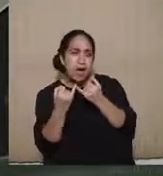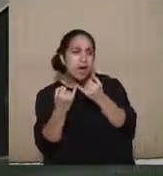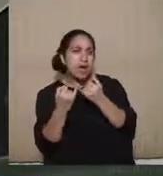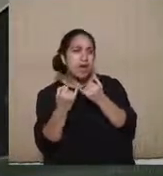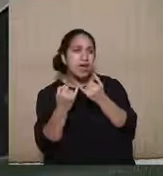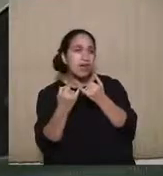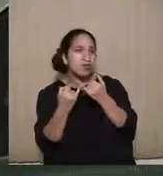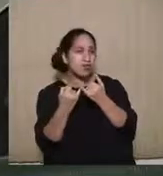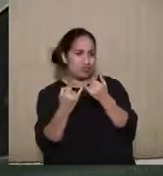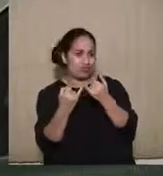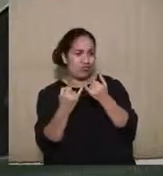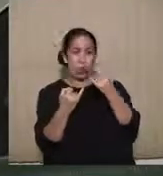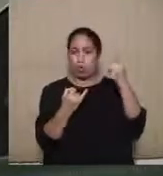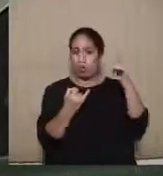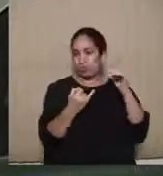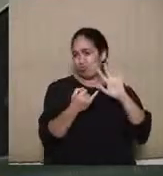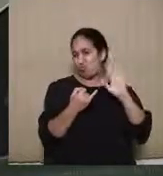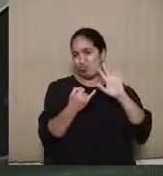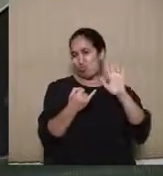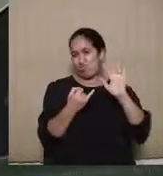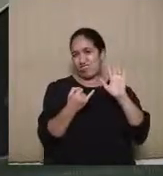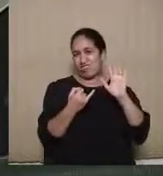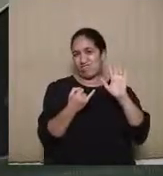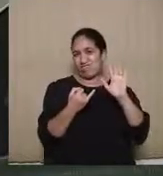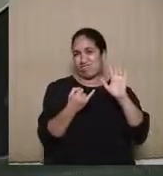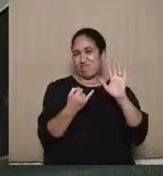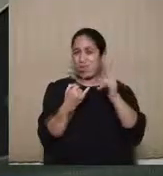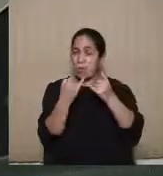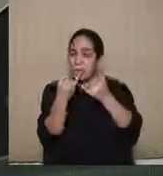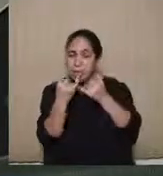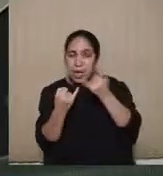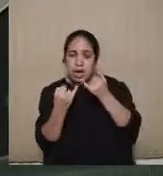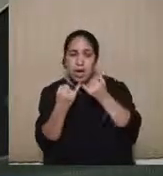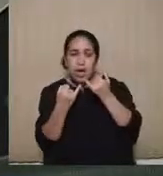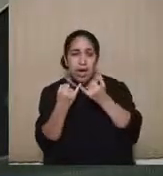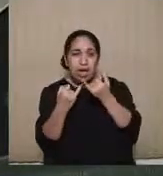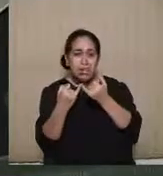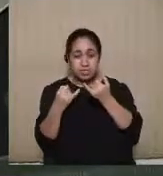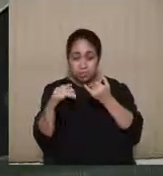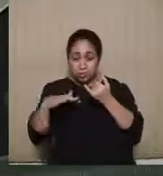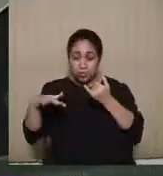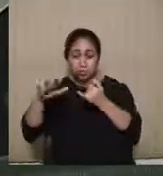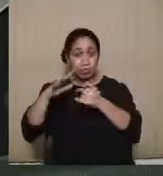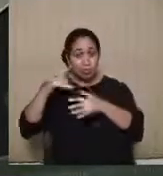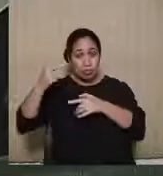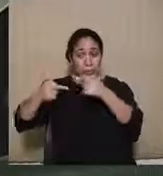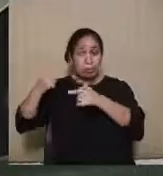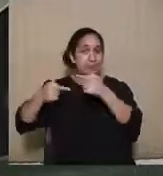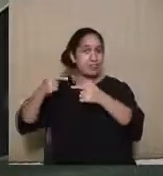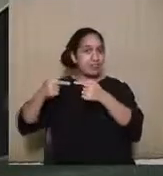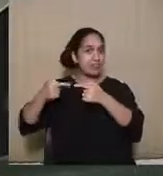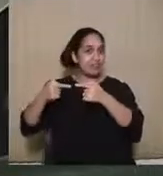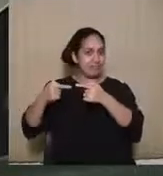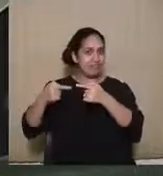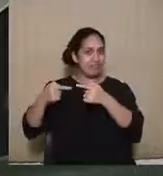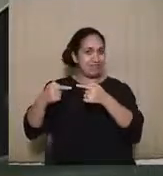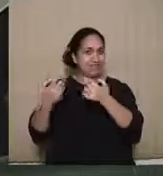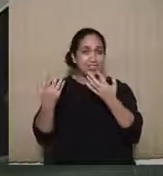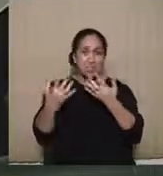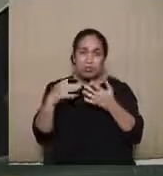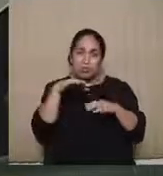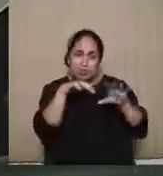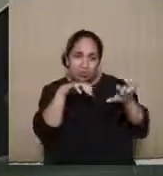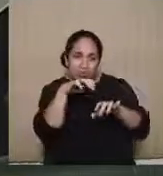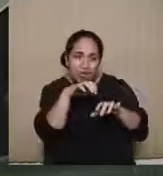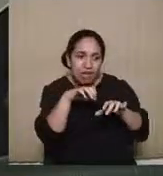disciplina do direito que tenha uma aproximação tão grande com o mundo da política e tendo que buscar resultados num